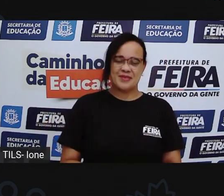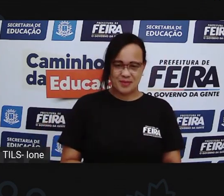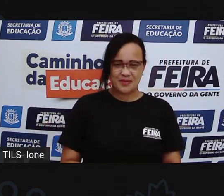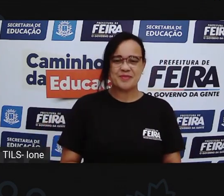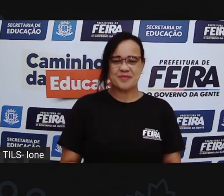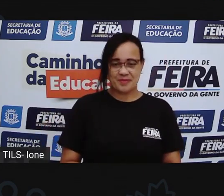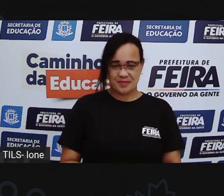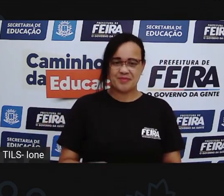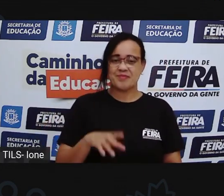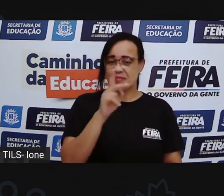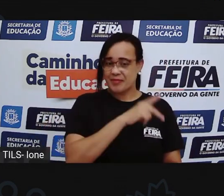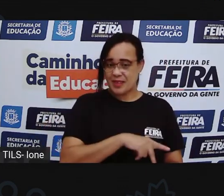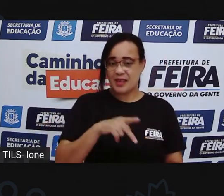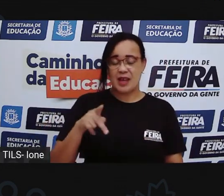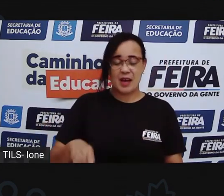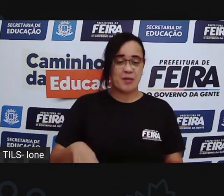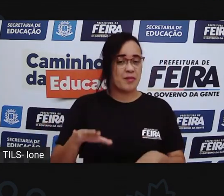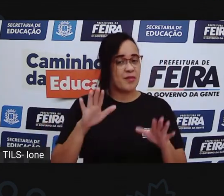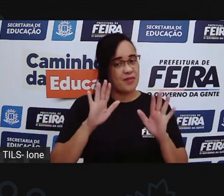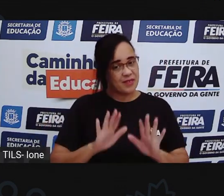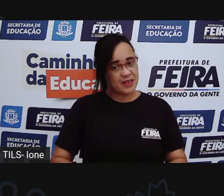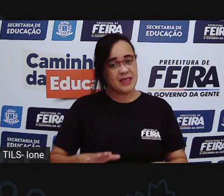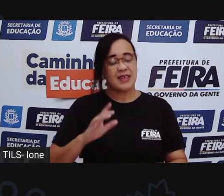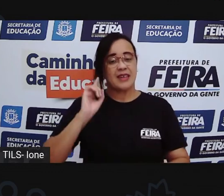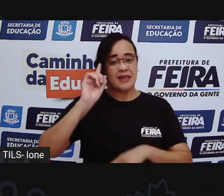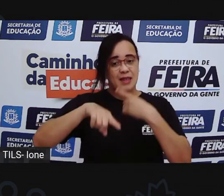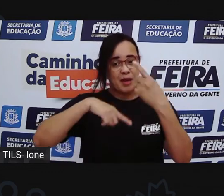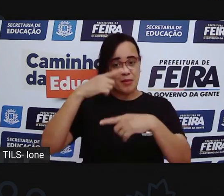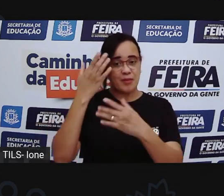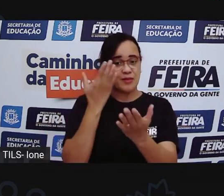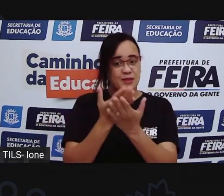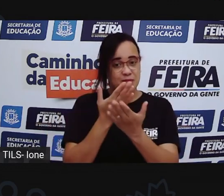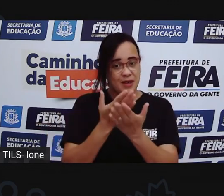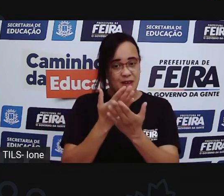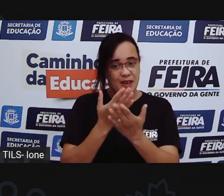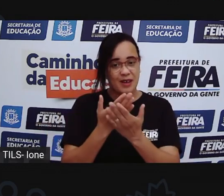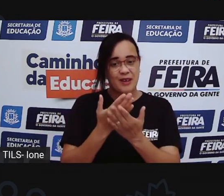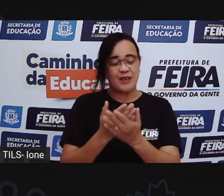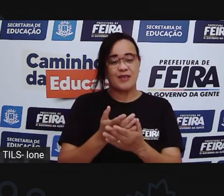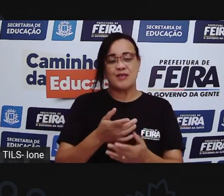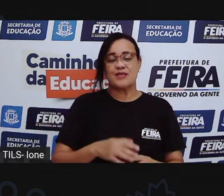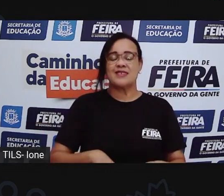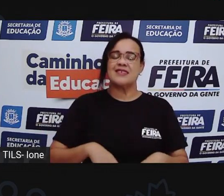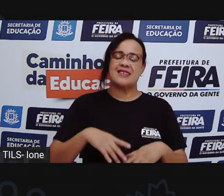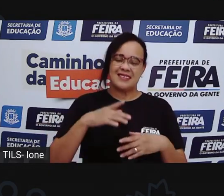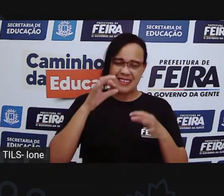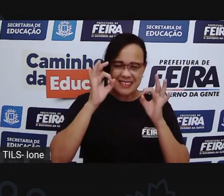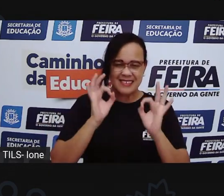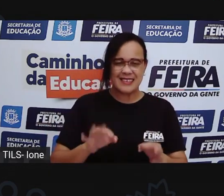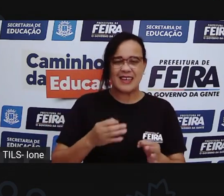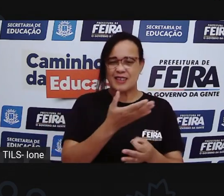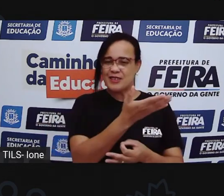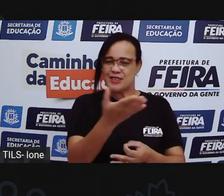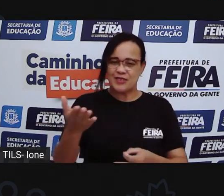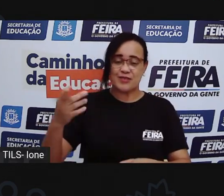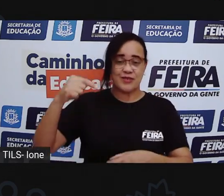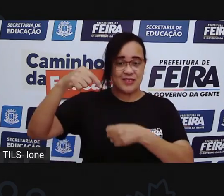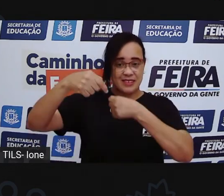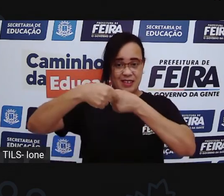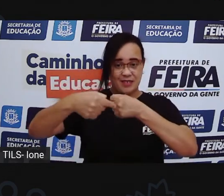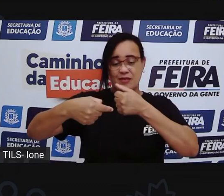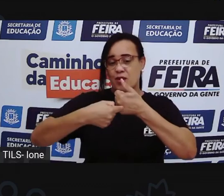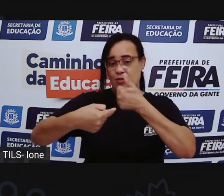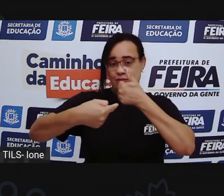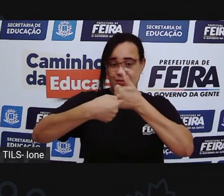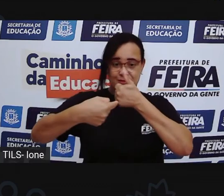A prova é ficando por aqui. A gente se vê na próxima aula. E eu tenho certeza que vocês vão curtir a próxima aula.